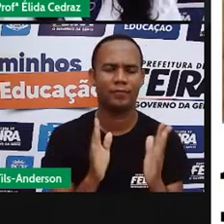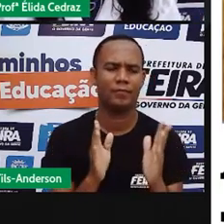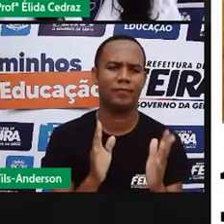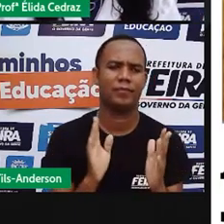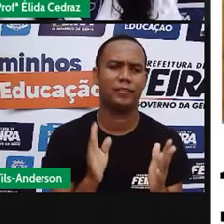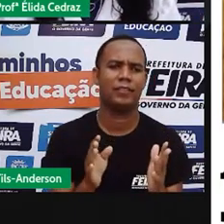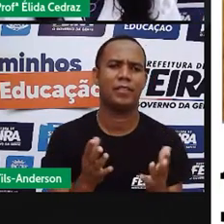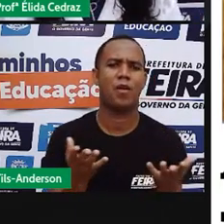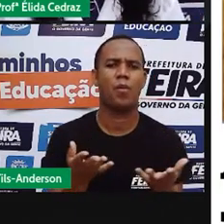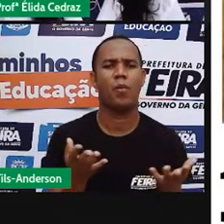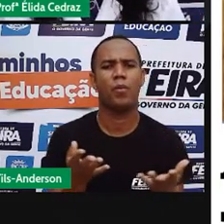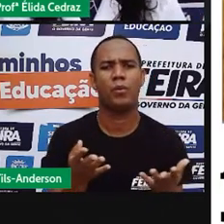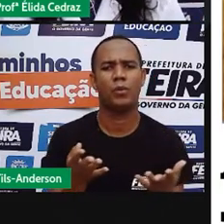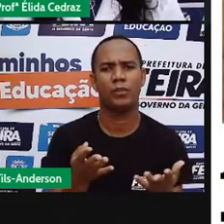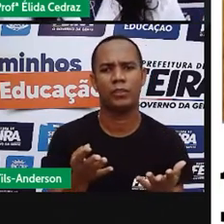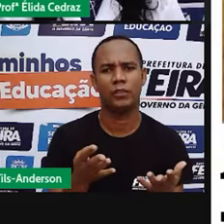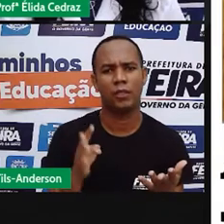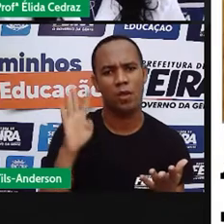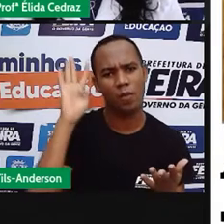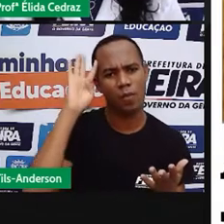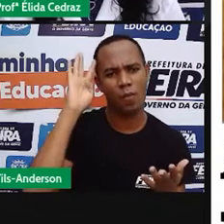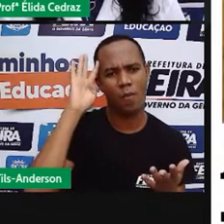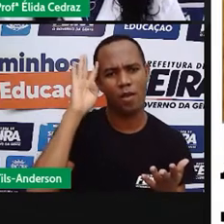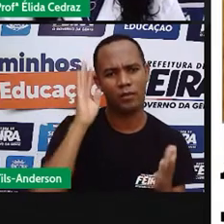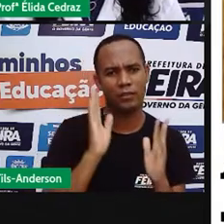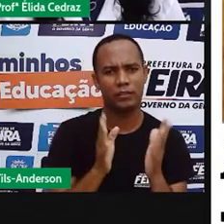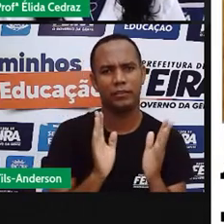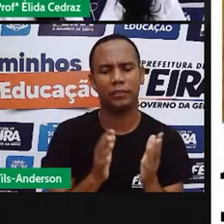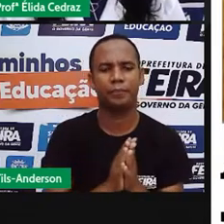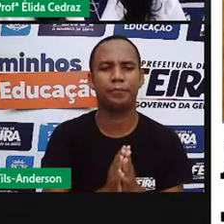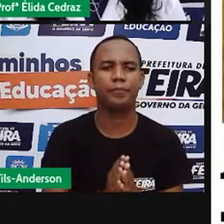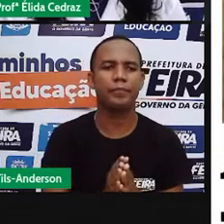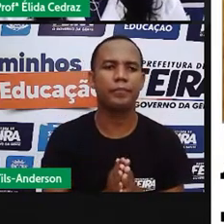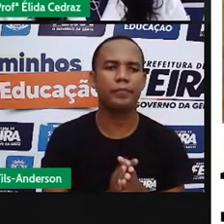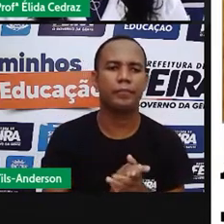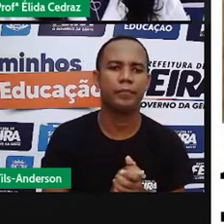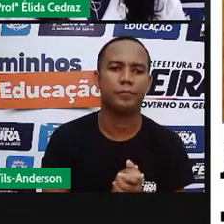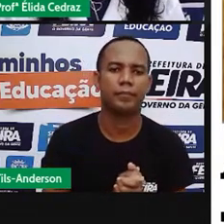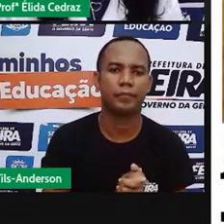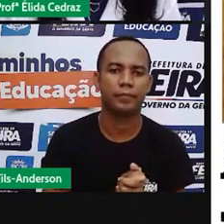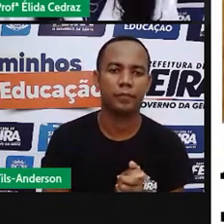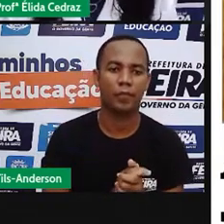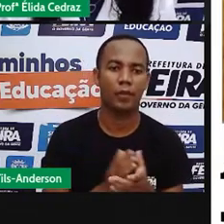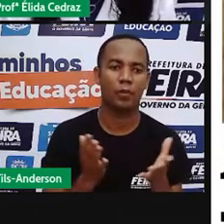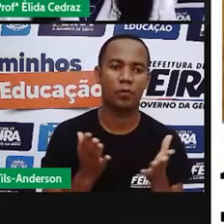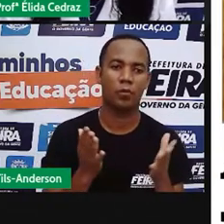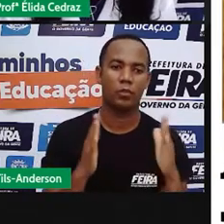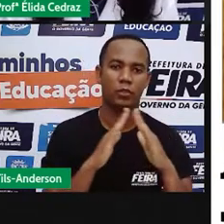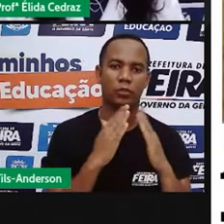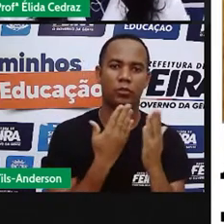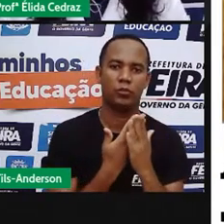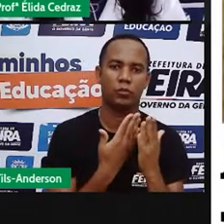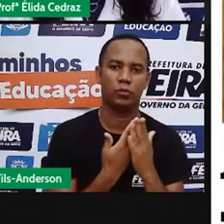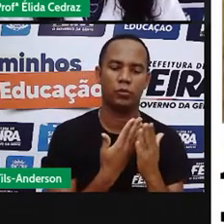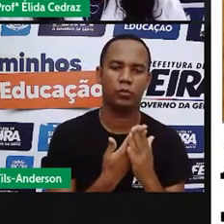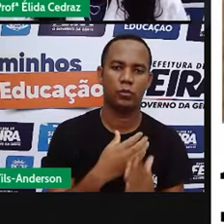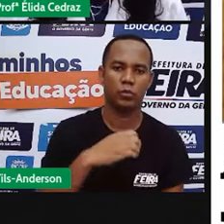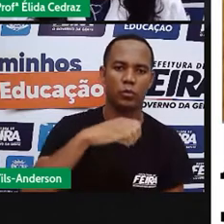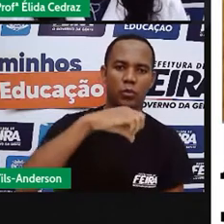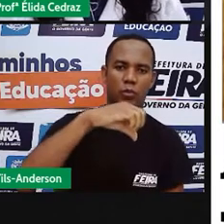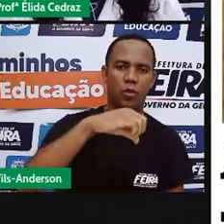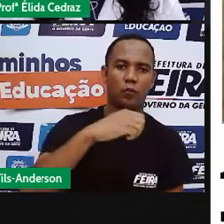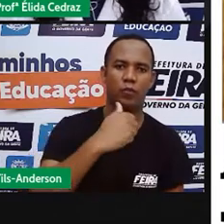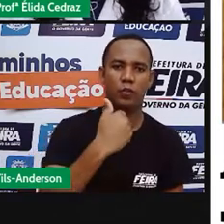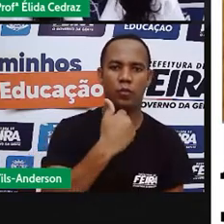quarta-feira. Vamos para a nossa aula? Vamos lá. A aula número 91, dia